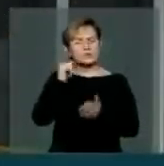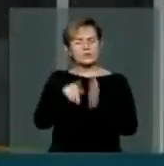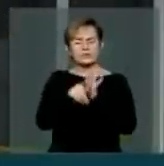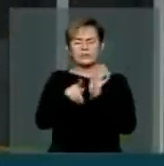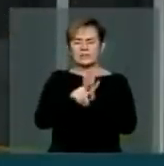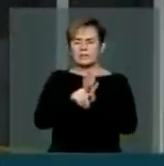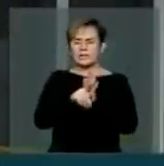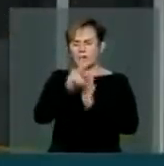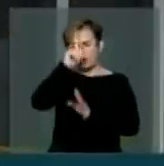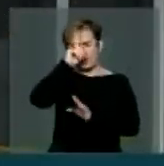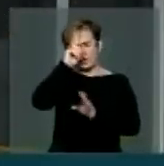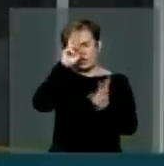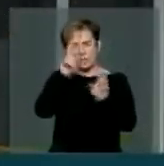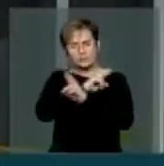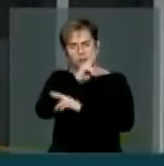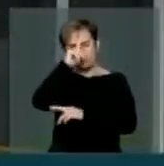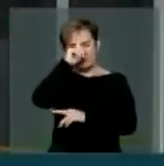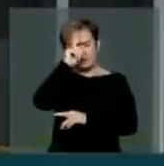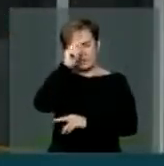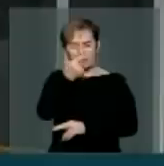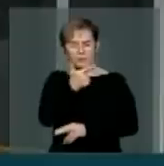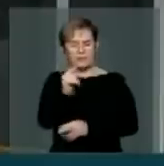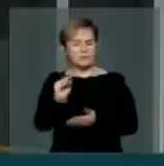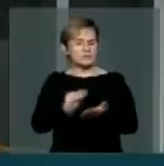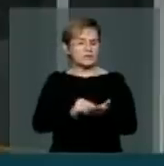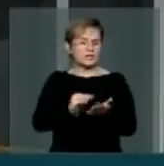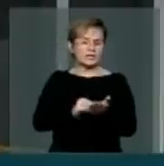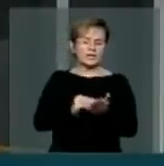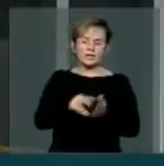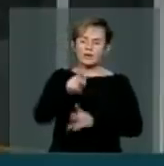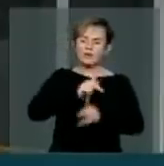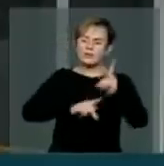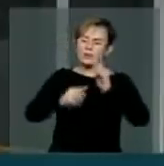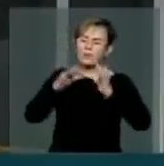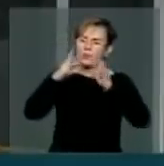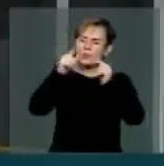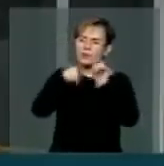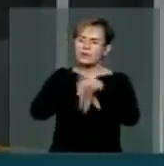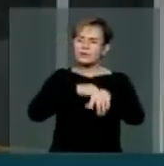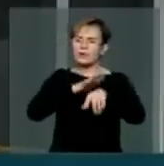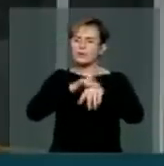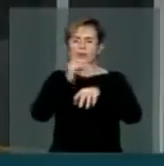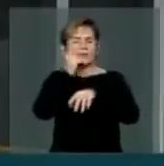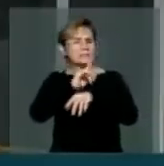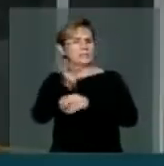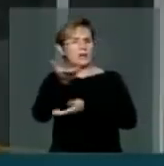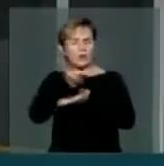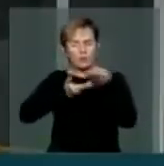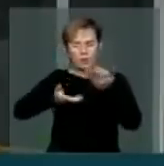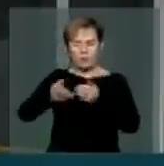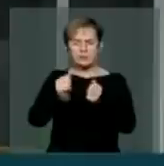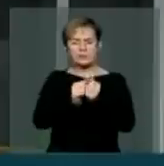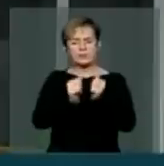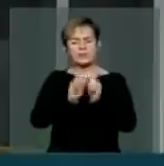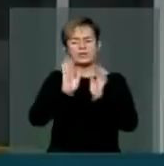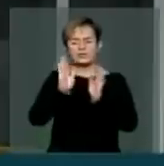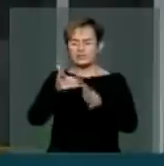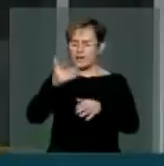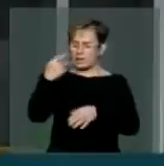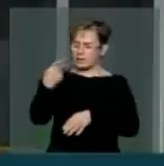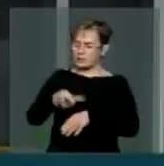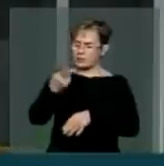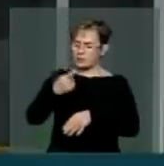suficientes para atender a população quando adoece. E nós estamos aqui já há mais de ano